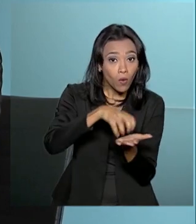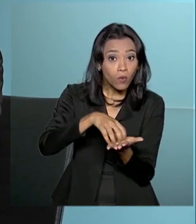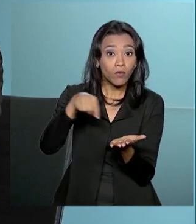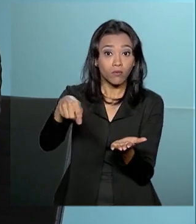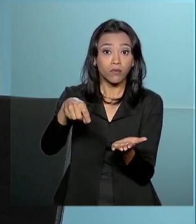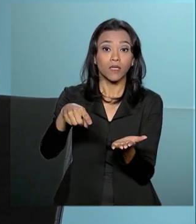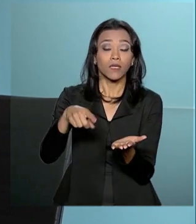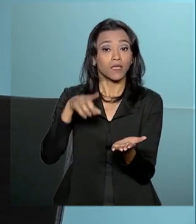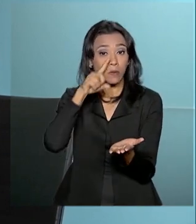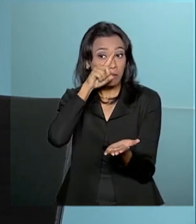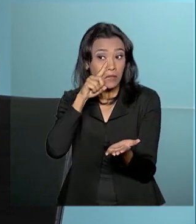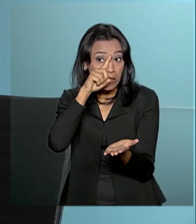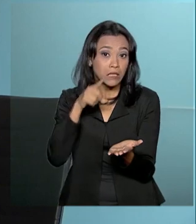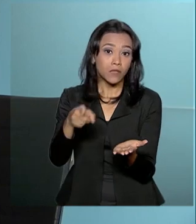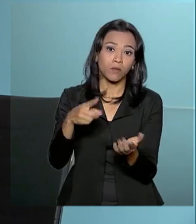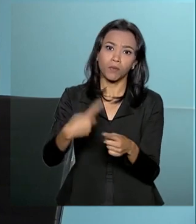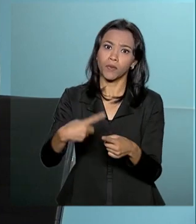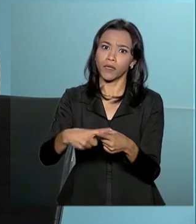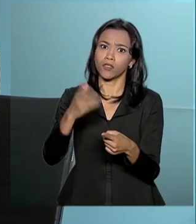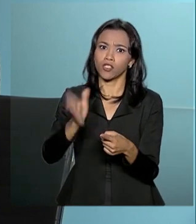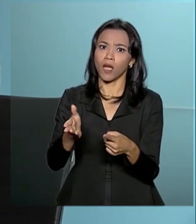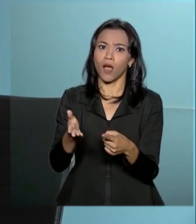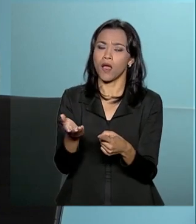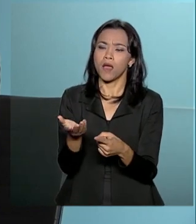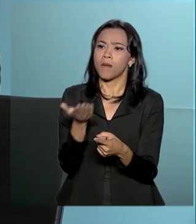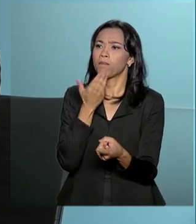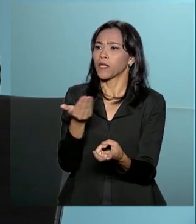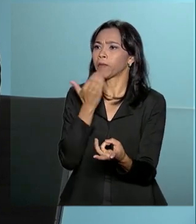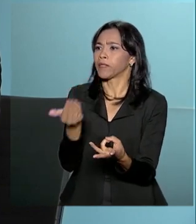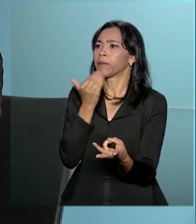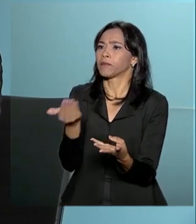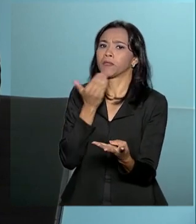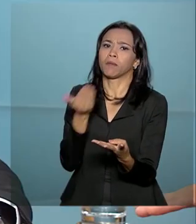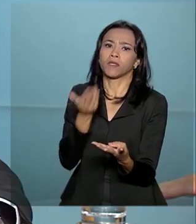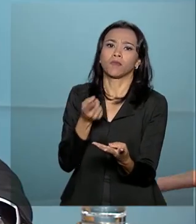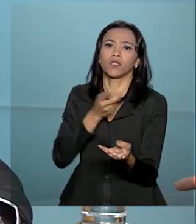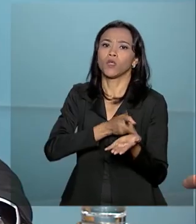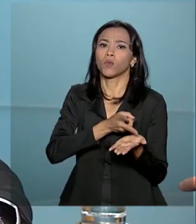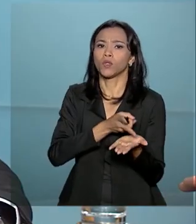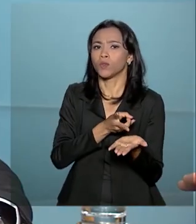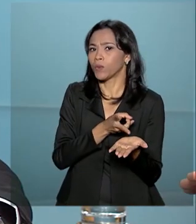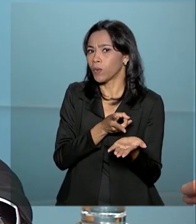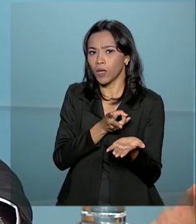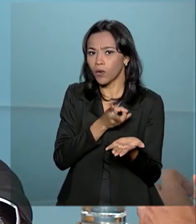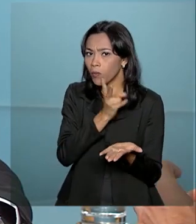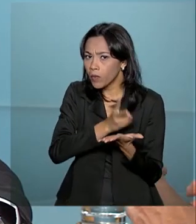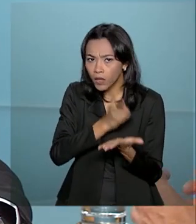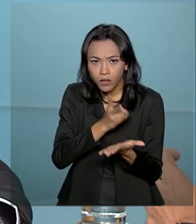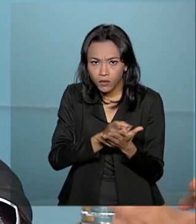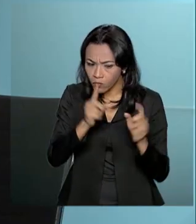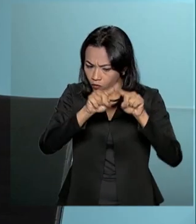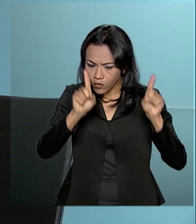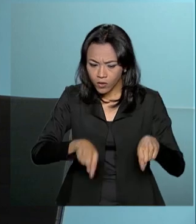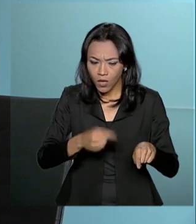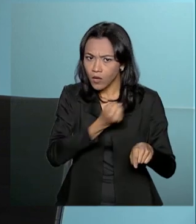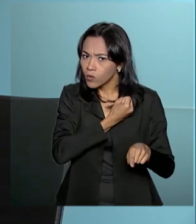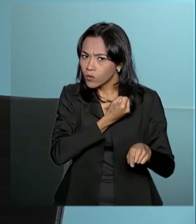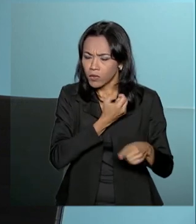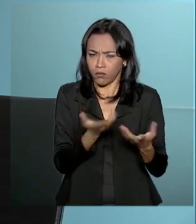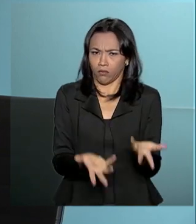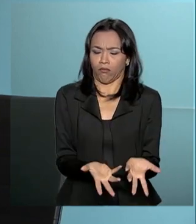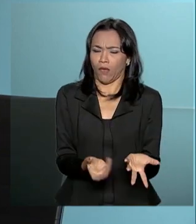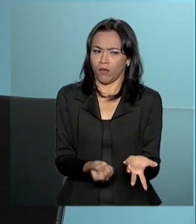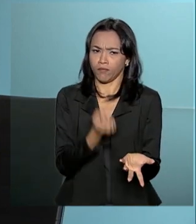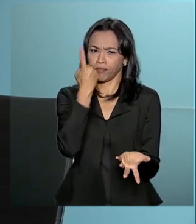muito a capacidade ou fornecimento de bens e serviços para o governo e continuam com o mesmo número de funcionários, que são levantamentos que nos